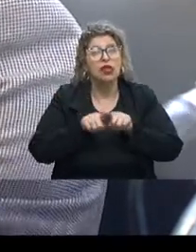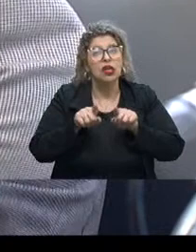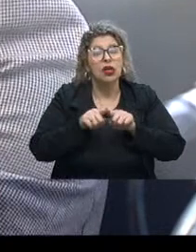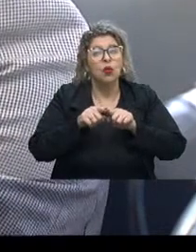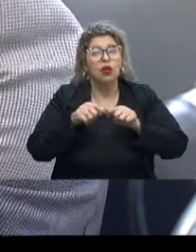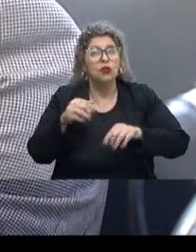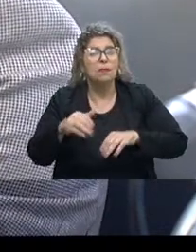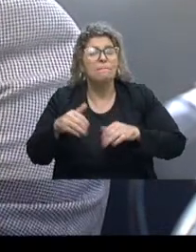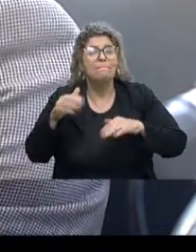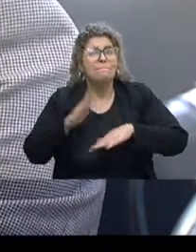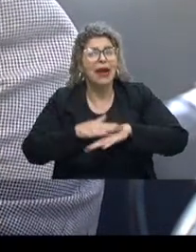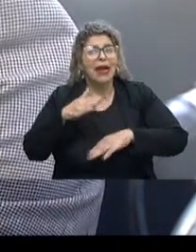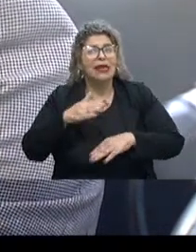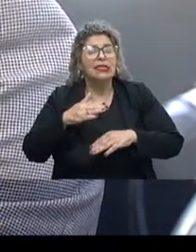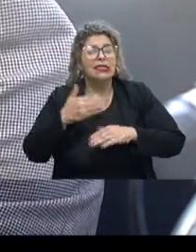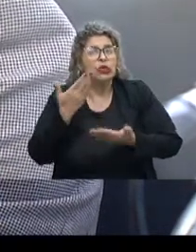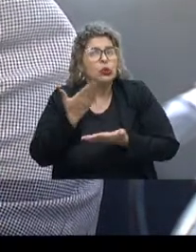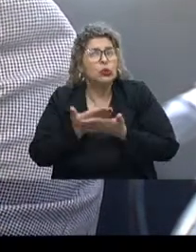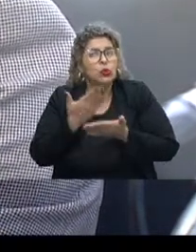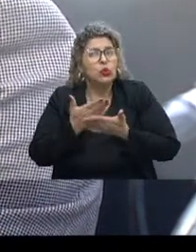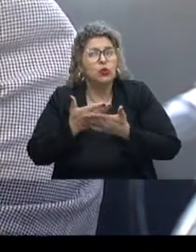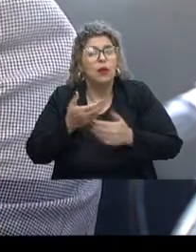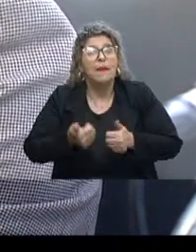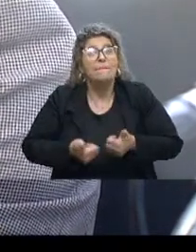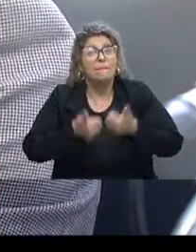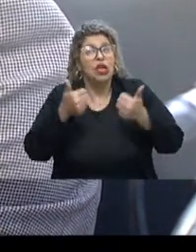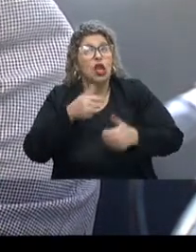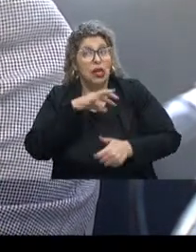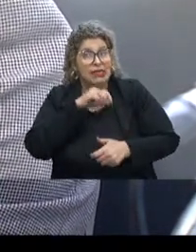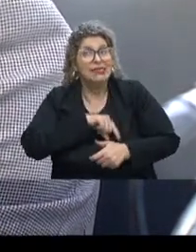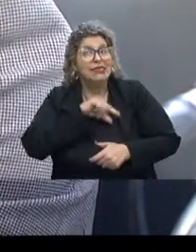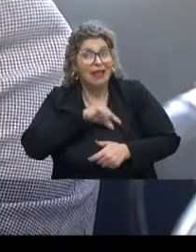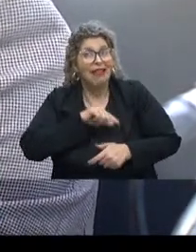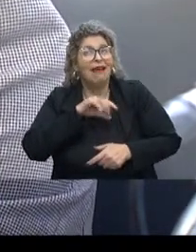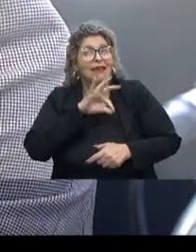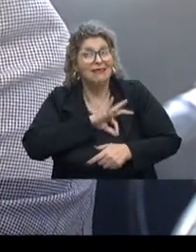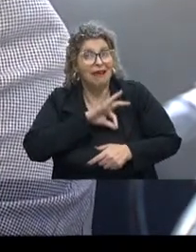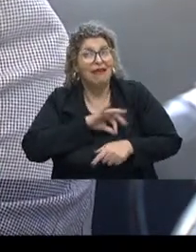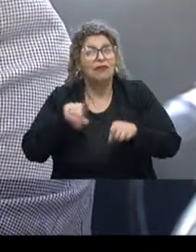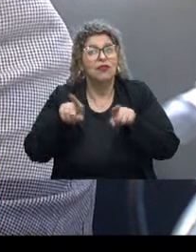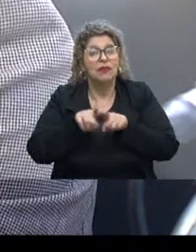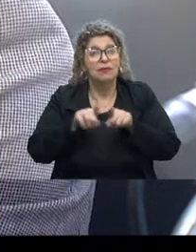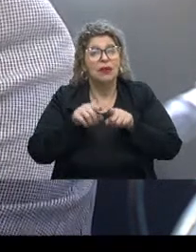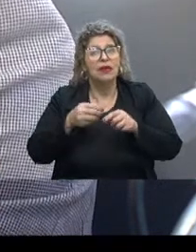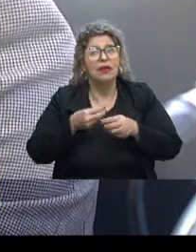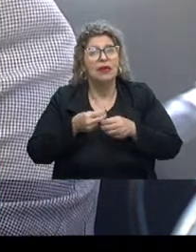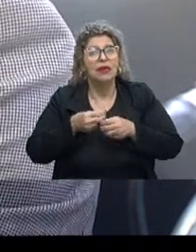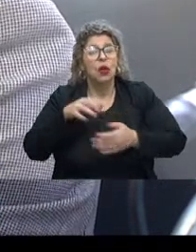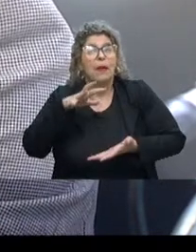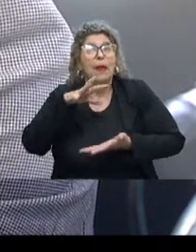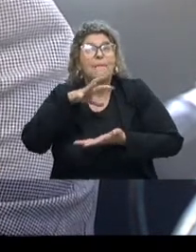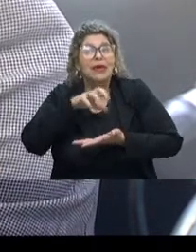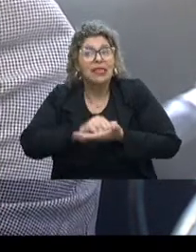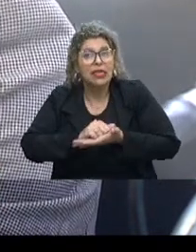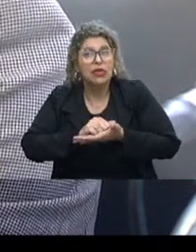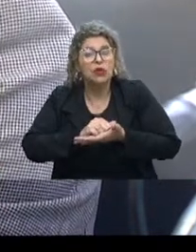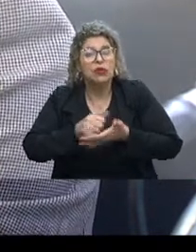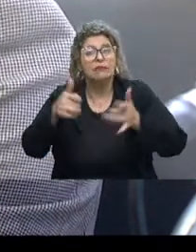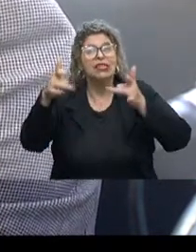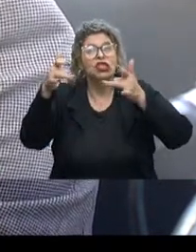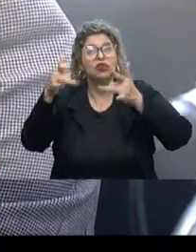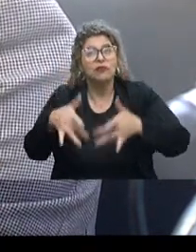escolaridade, melhor renda. Então, a gente também quis entender como está funcionando essa questão das matrículas, da evasão,